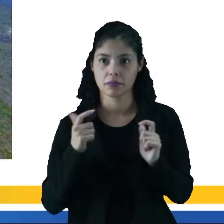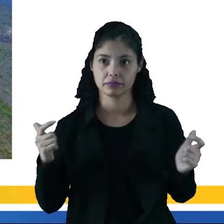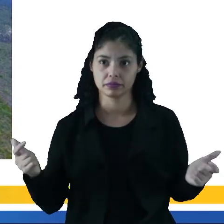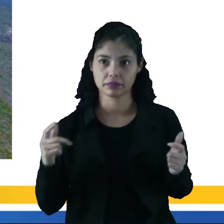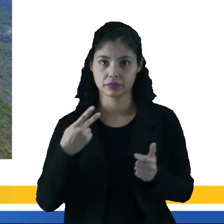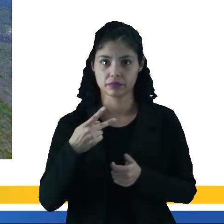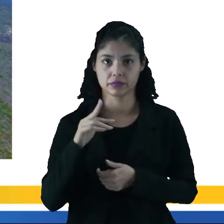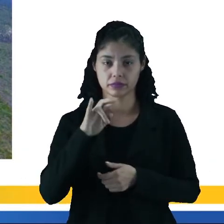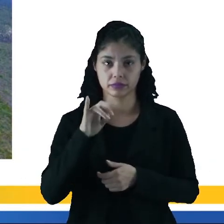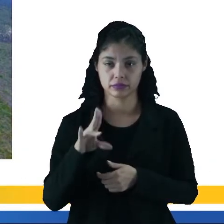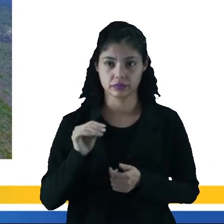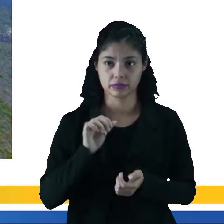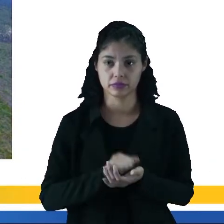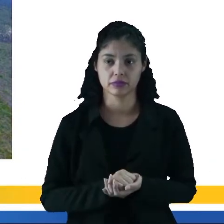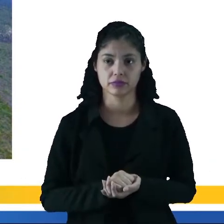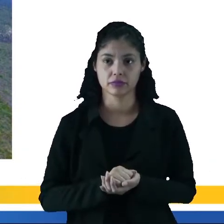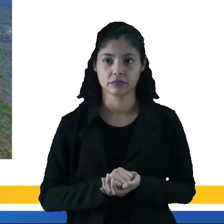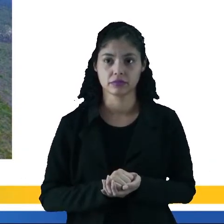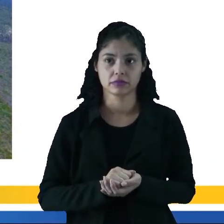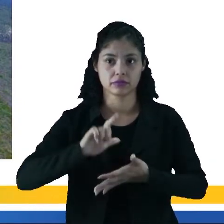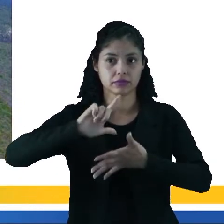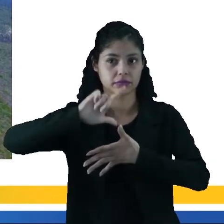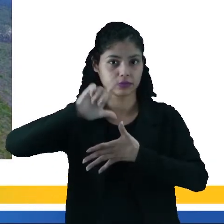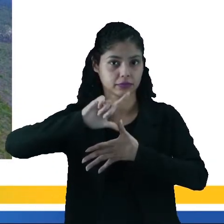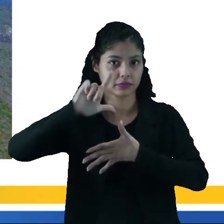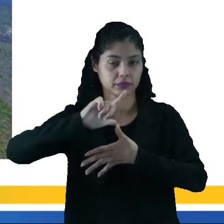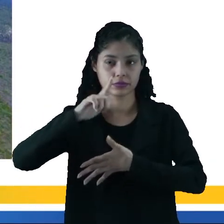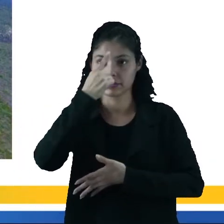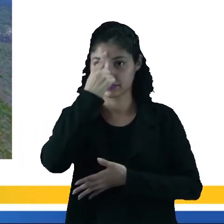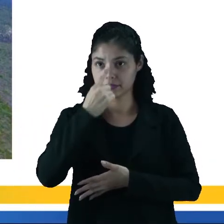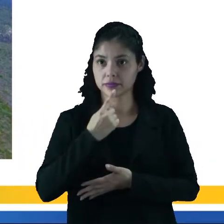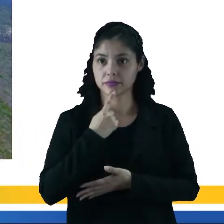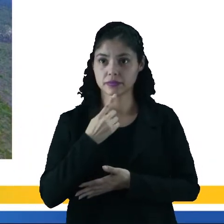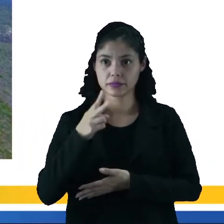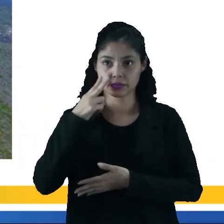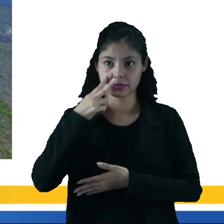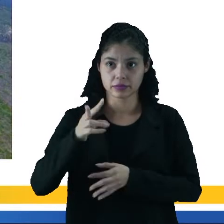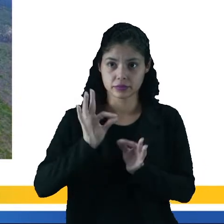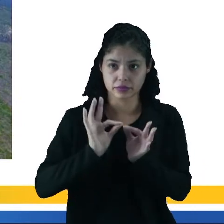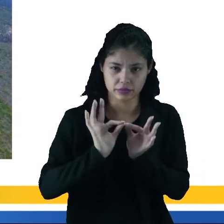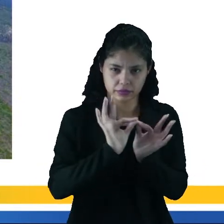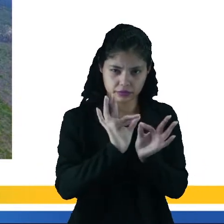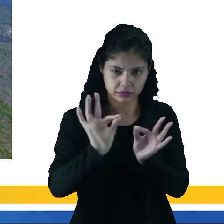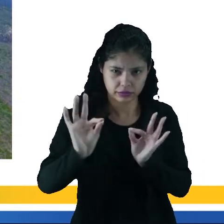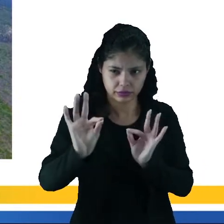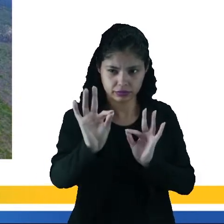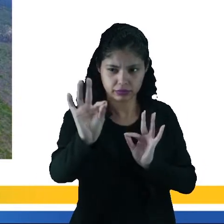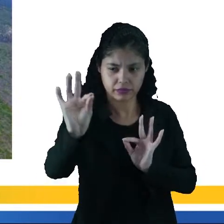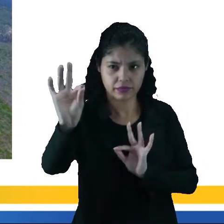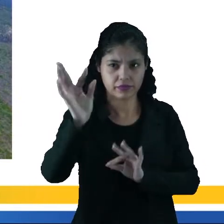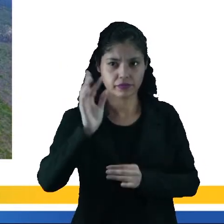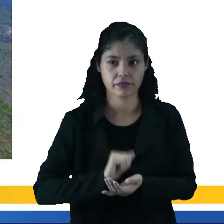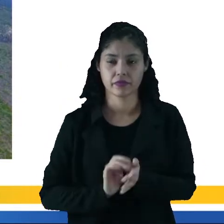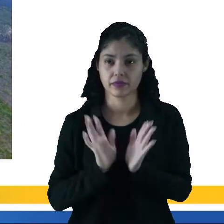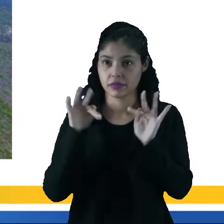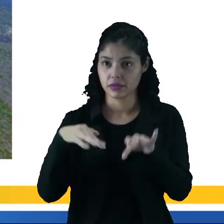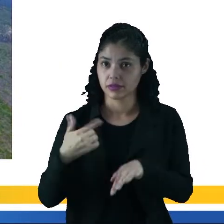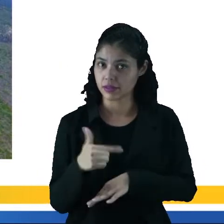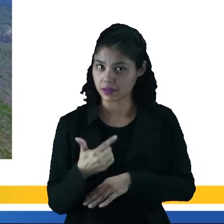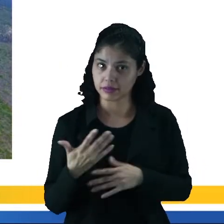parque eólico da América Latina. Veja só na figura, que parece assim uma estrada